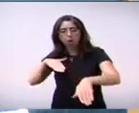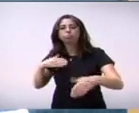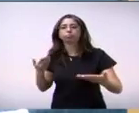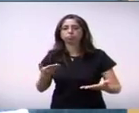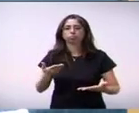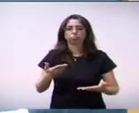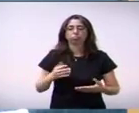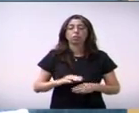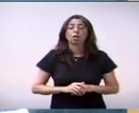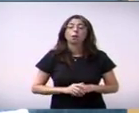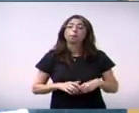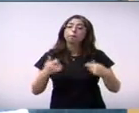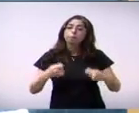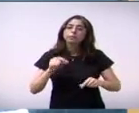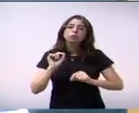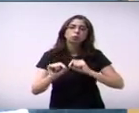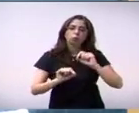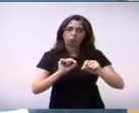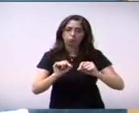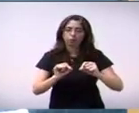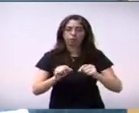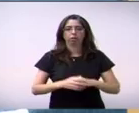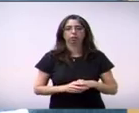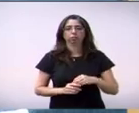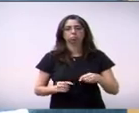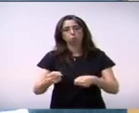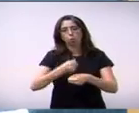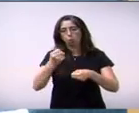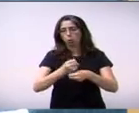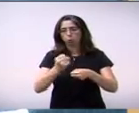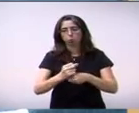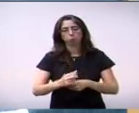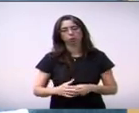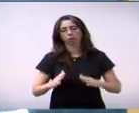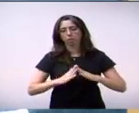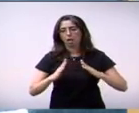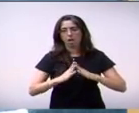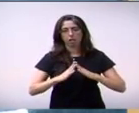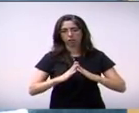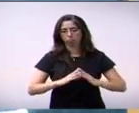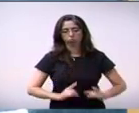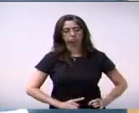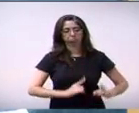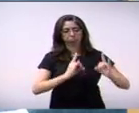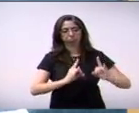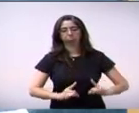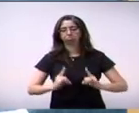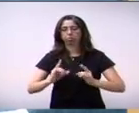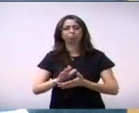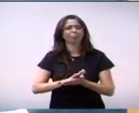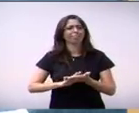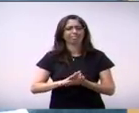condomínio, quanto à implantação, não tem nada descrito neste projeto de lei.